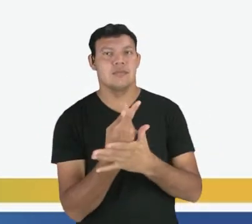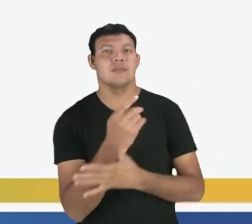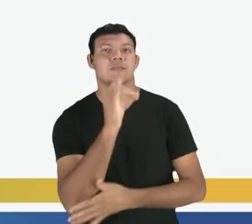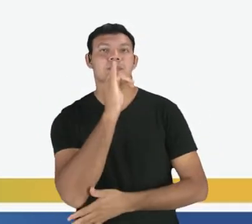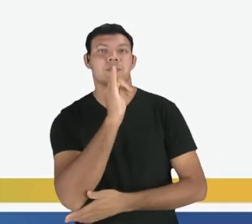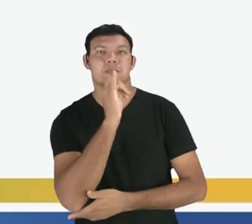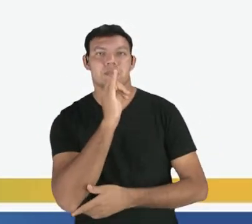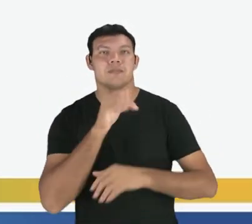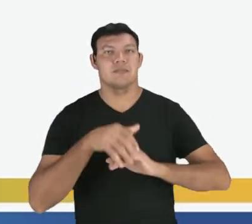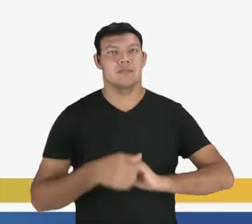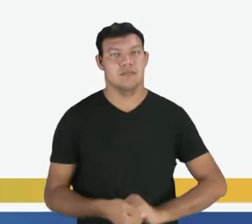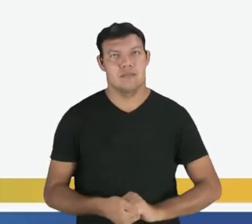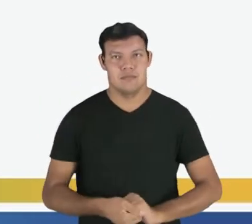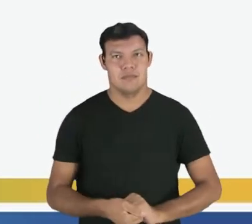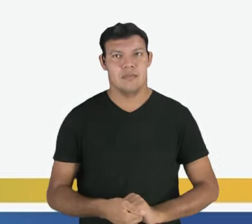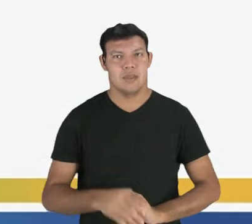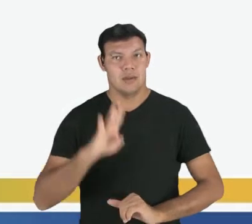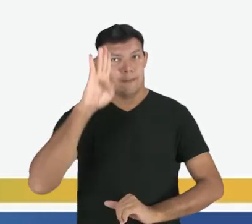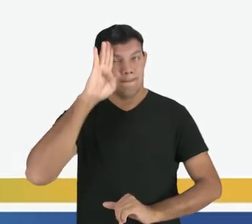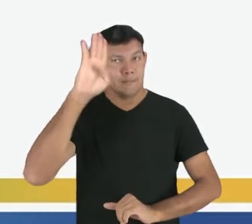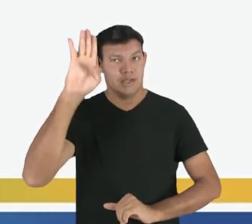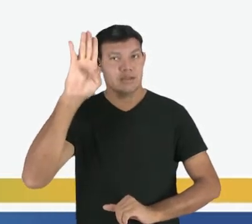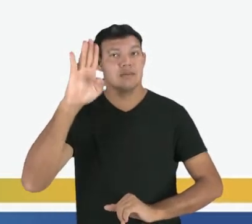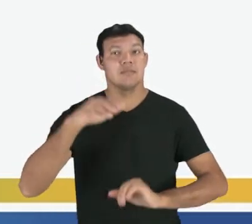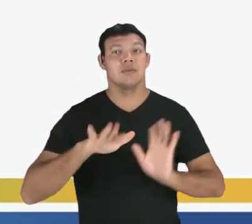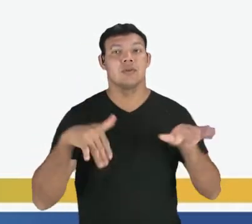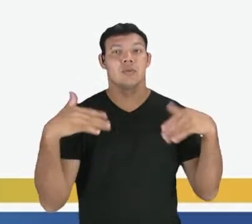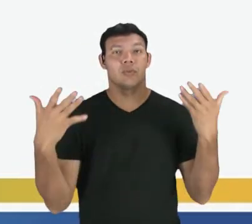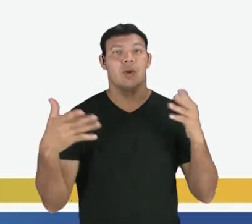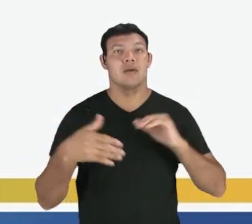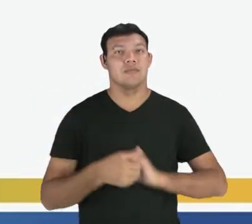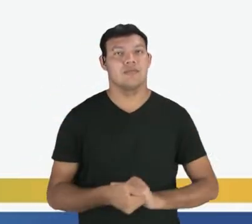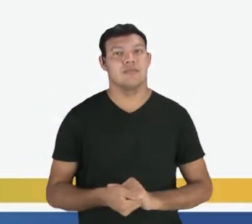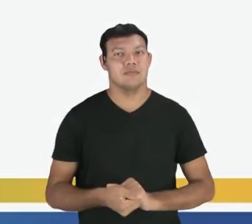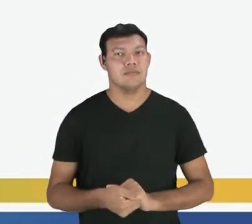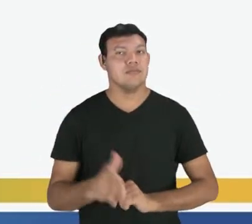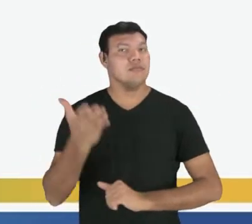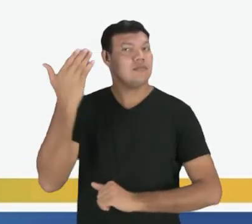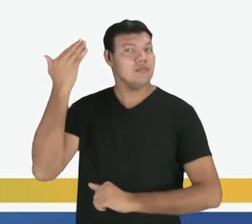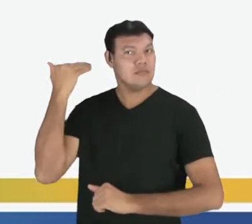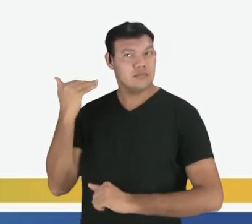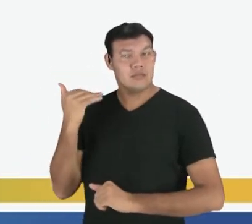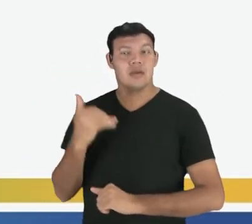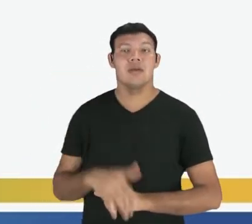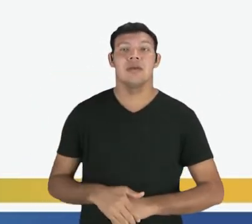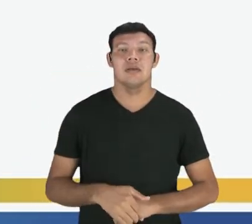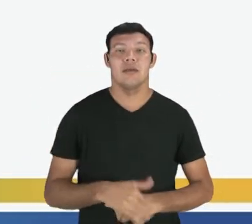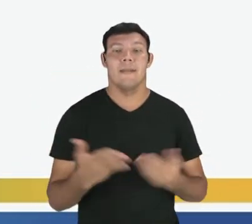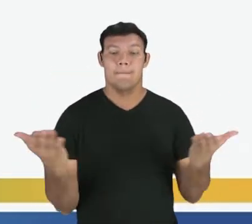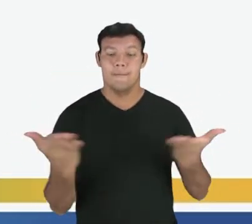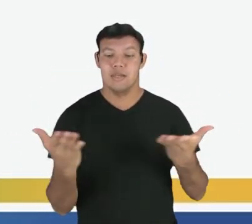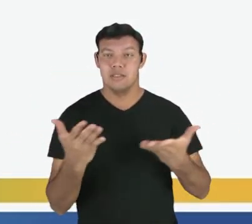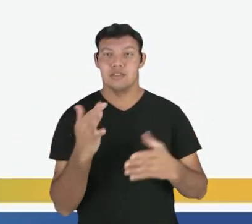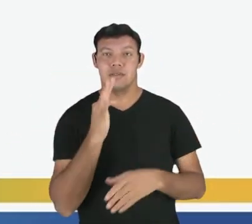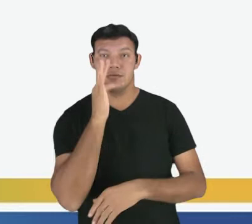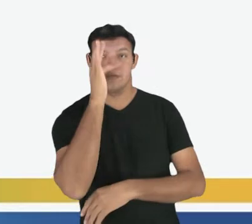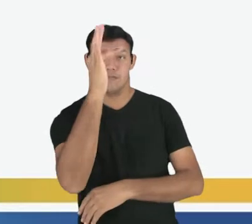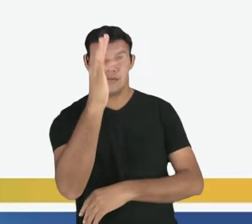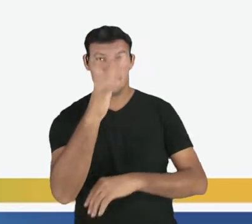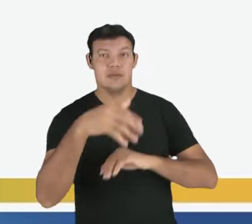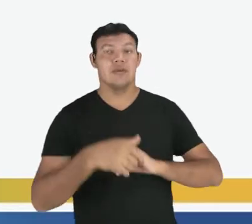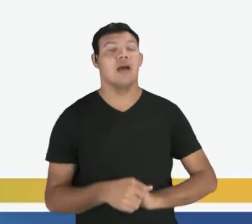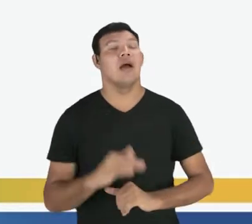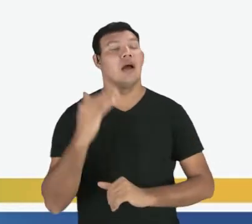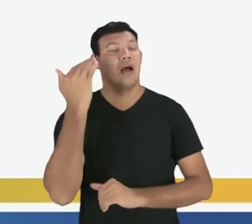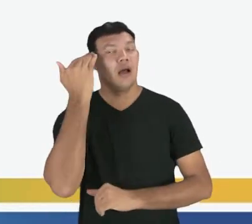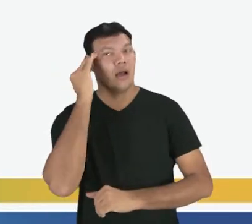Exemplo, os três principais tempos que nós temos são passado, presente e futuro. Nós vamos